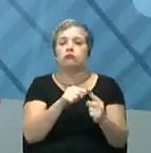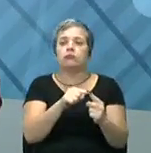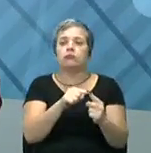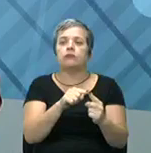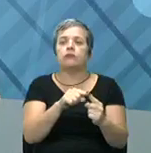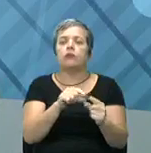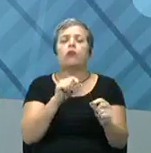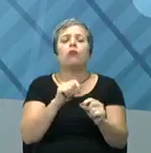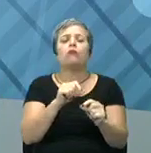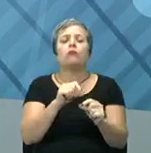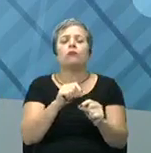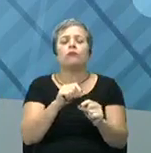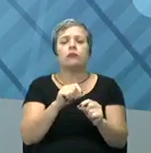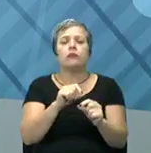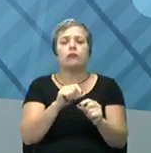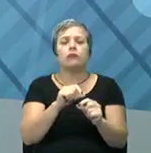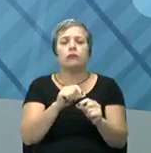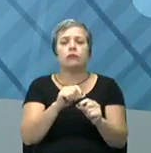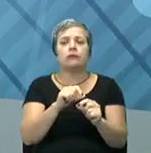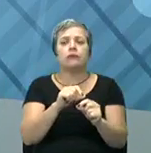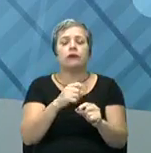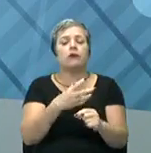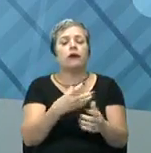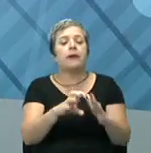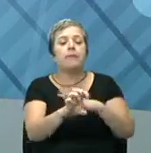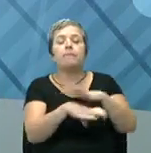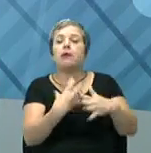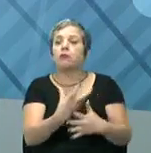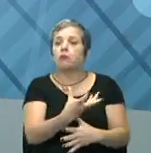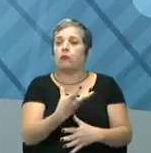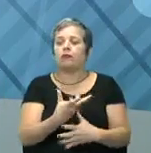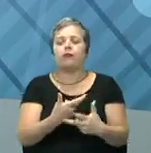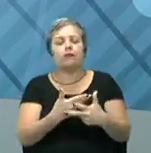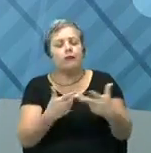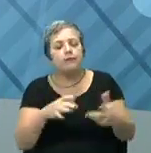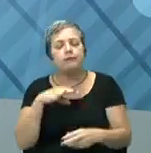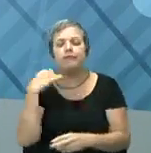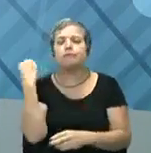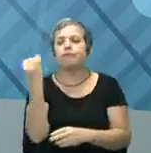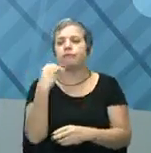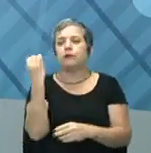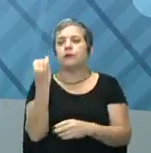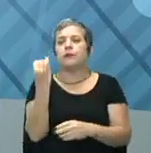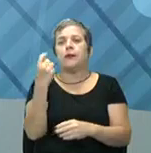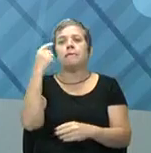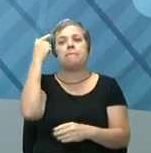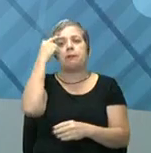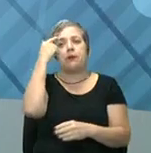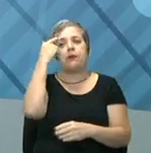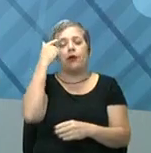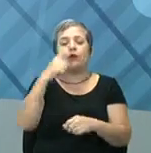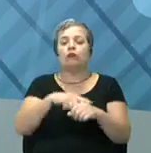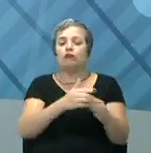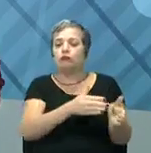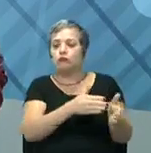Qual que é a missão? Qual que é o valor da minha organização? São pontos fundamentais para eu pensar a longo prazo. E por que é tão